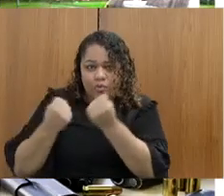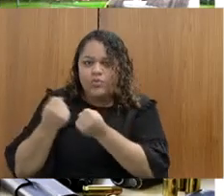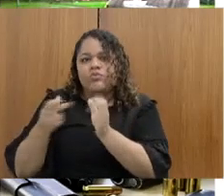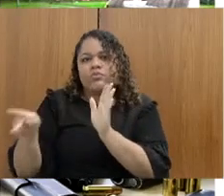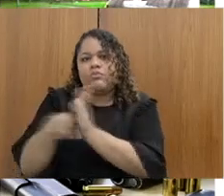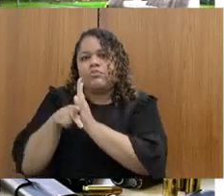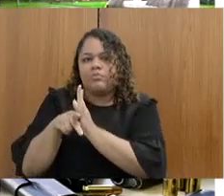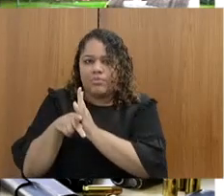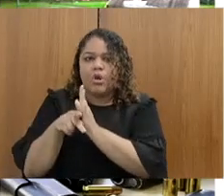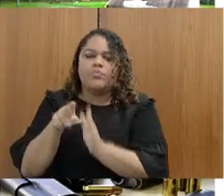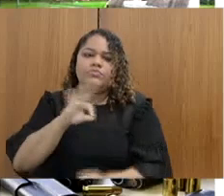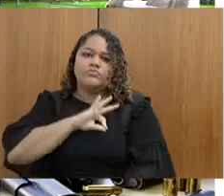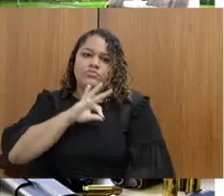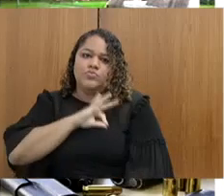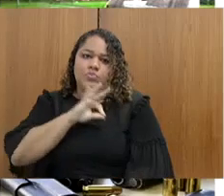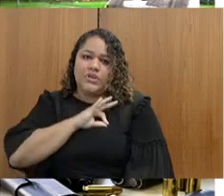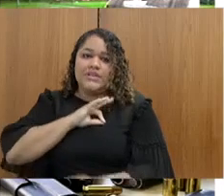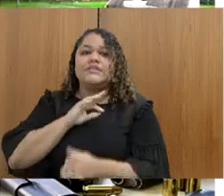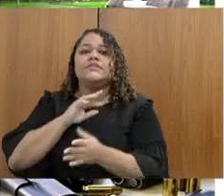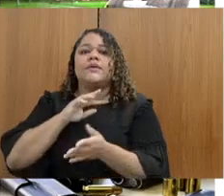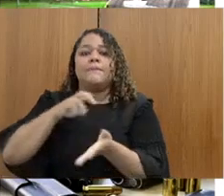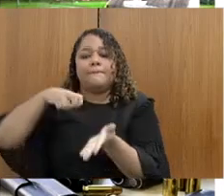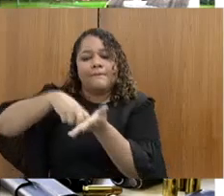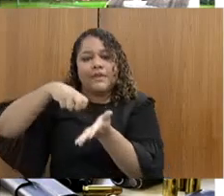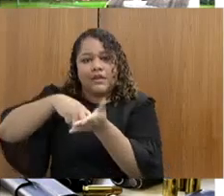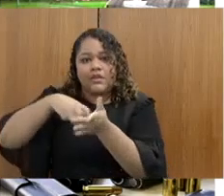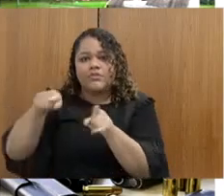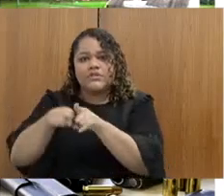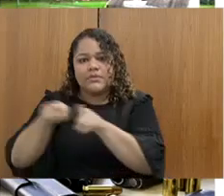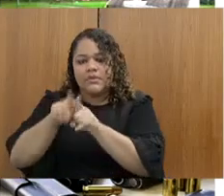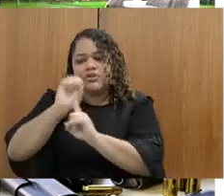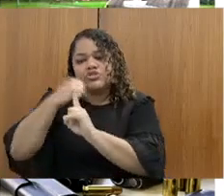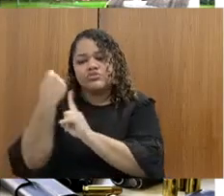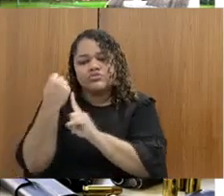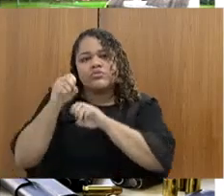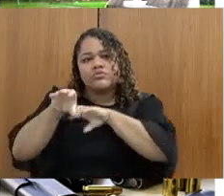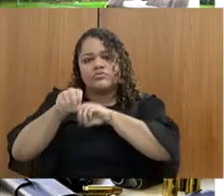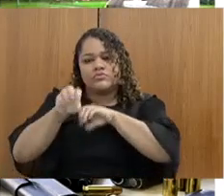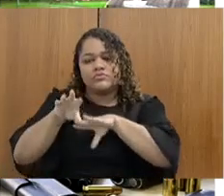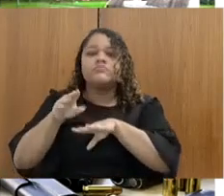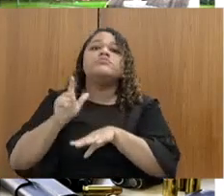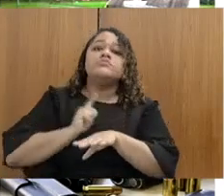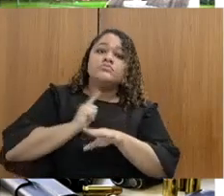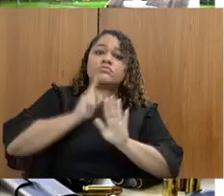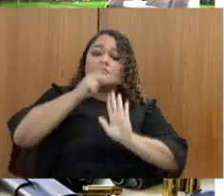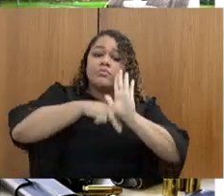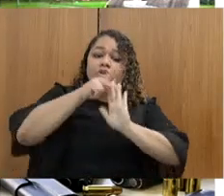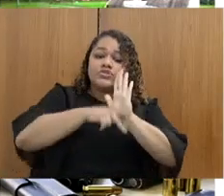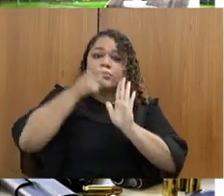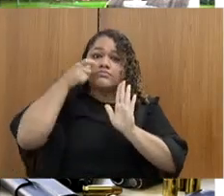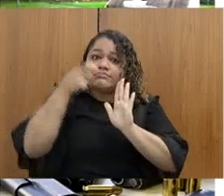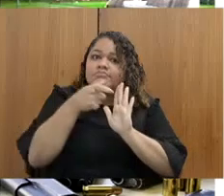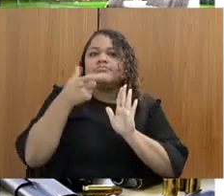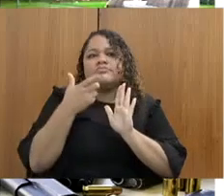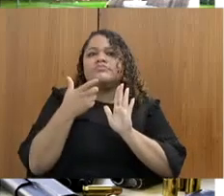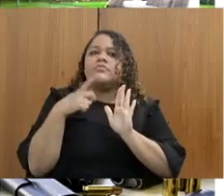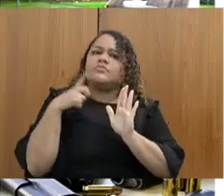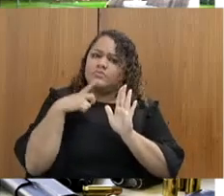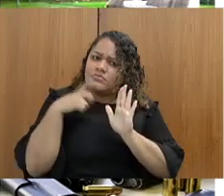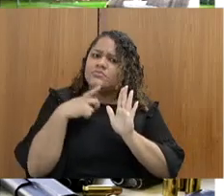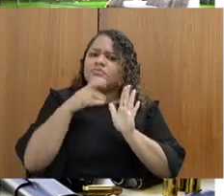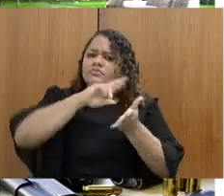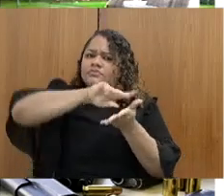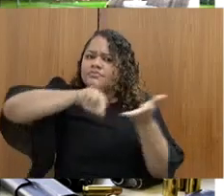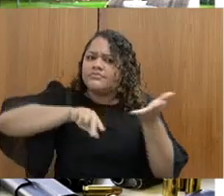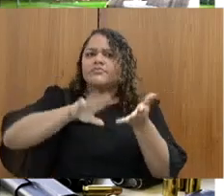a receptividade tem sido muito boa, gente já tem conseguido aí, tem projetos muito bacanas, muito interessantes, e eu acho que a gente vai conseguir realmente fazer